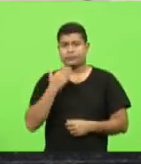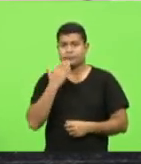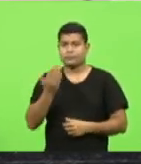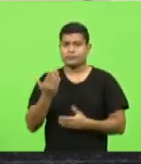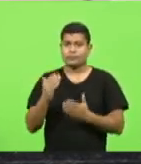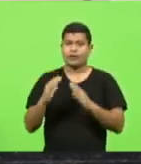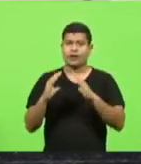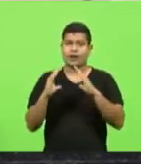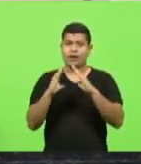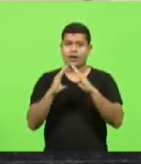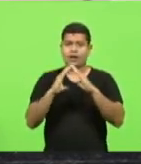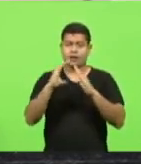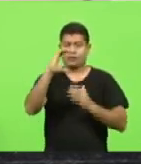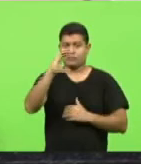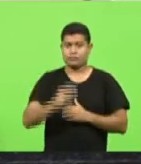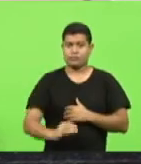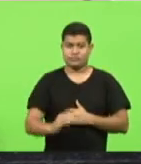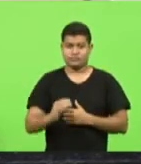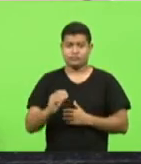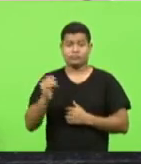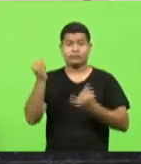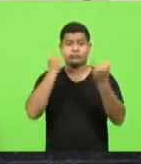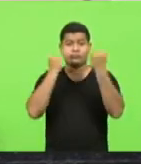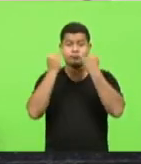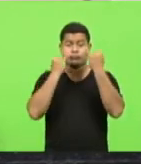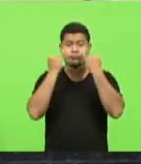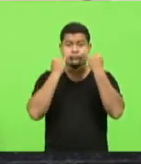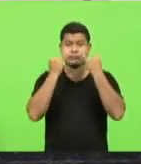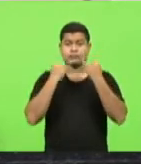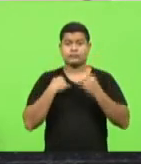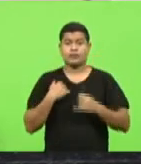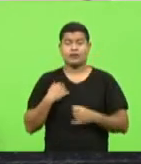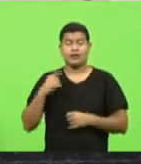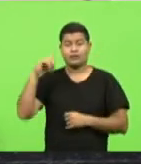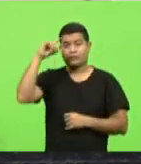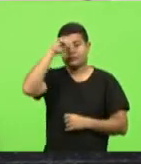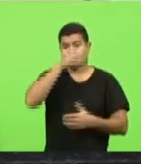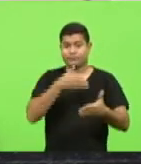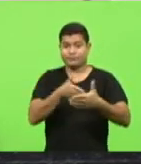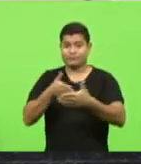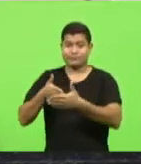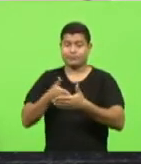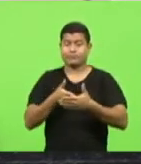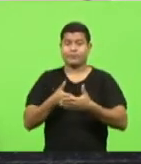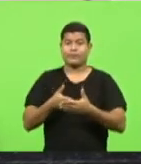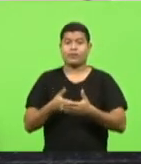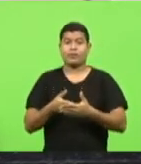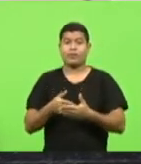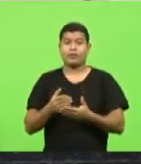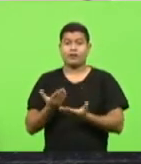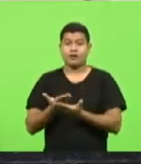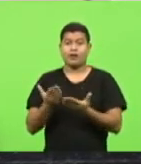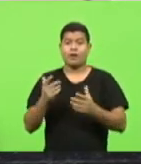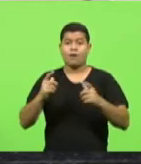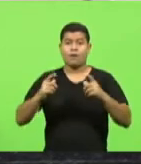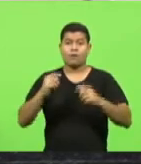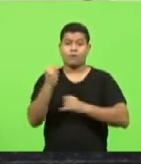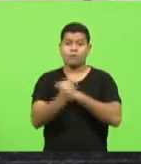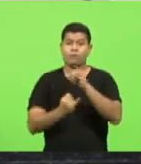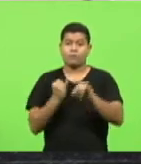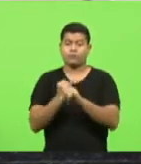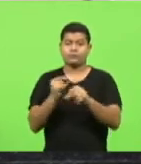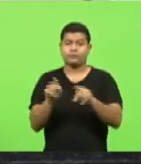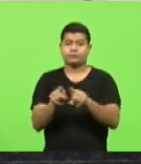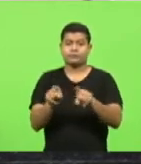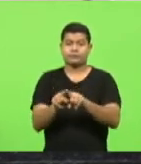casa civil informações acerca da dificuldade e demora do atendimento virtual e presencial